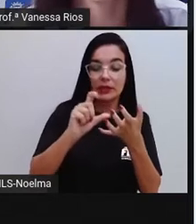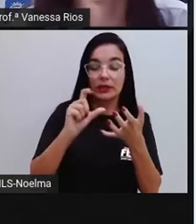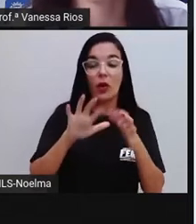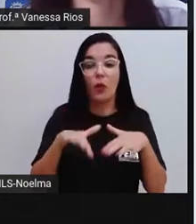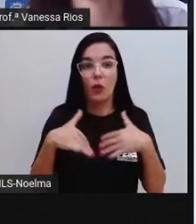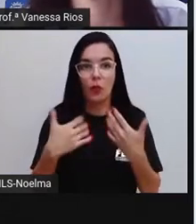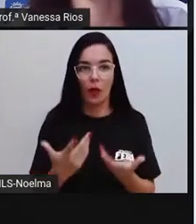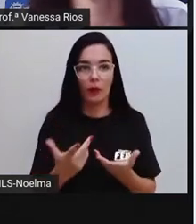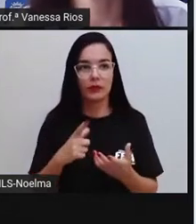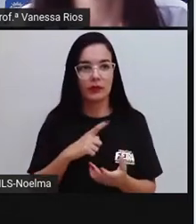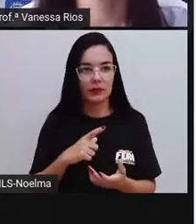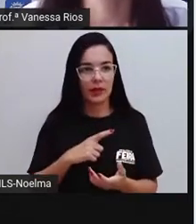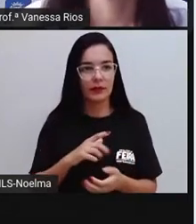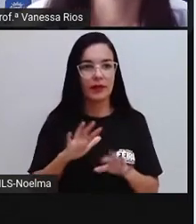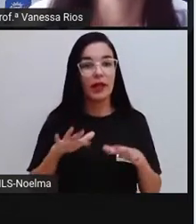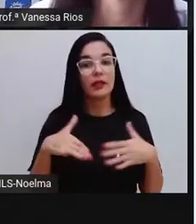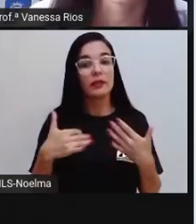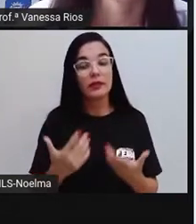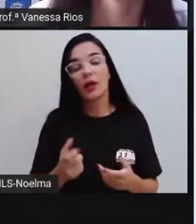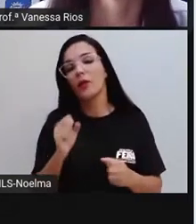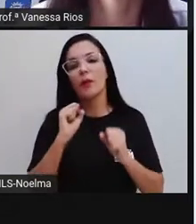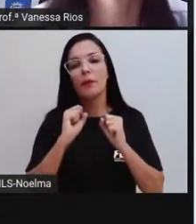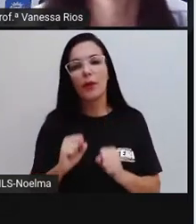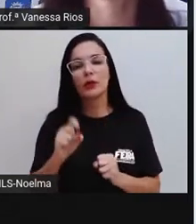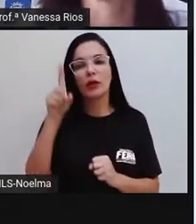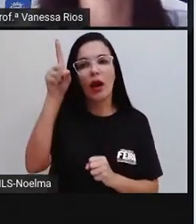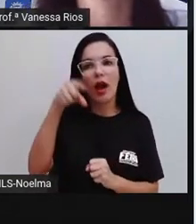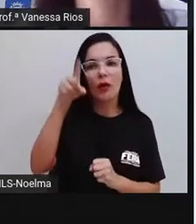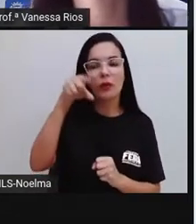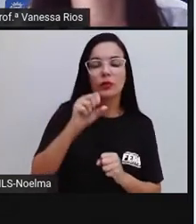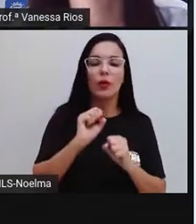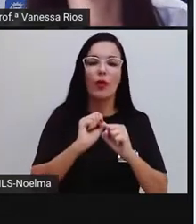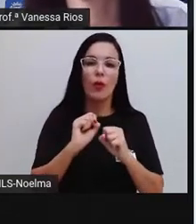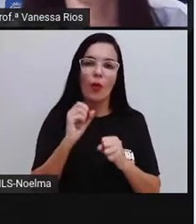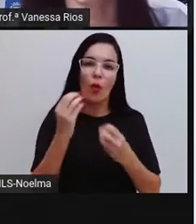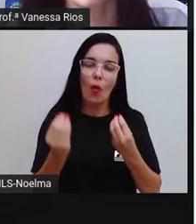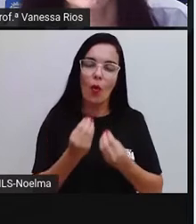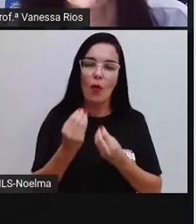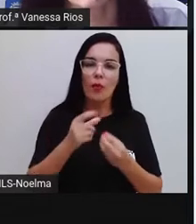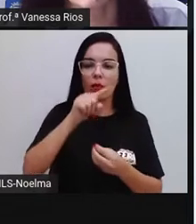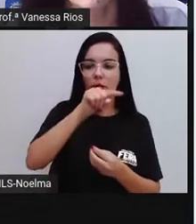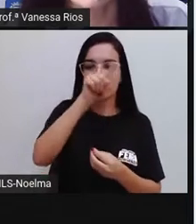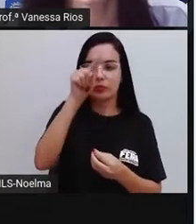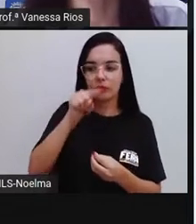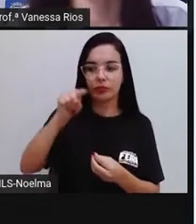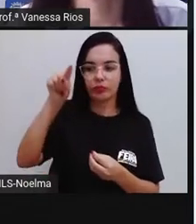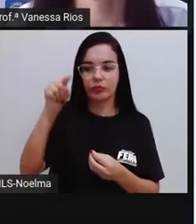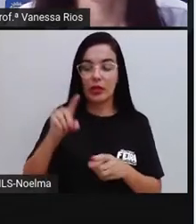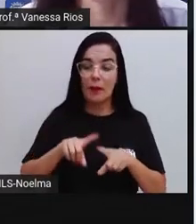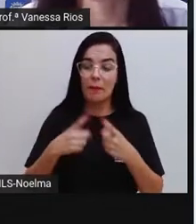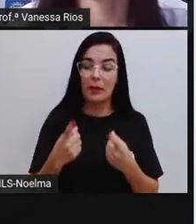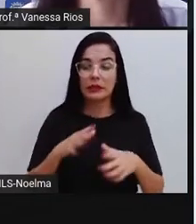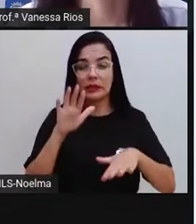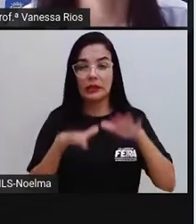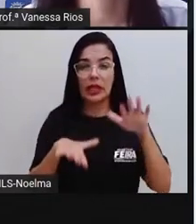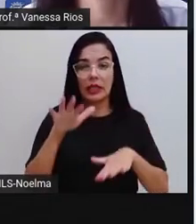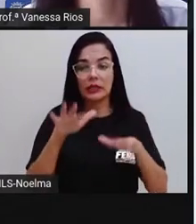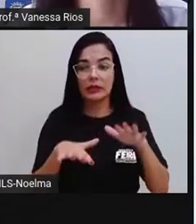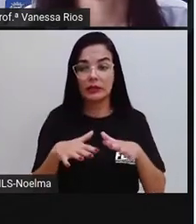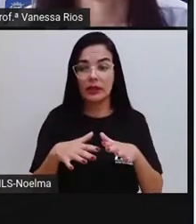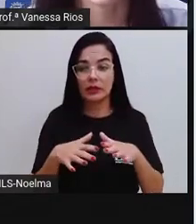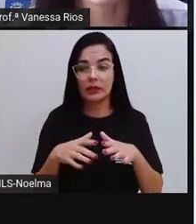ele vai aparecer, tanto o acento agudo quanto o acento circunflexo. Mas às vezes, em